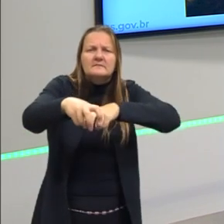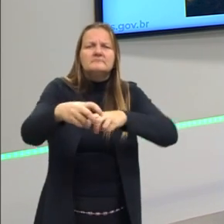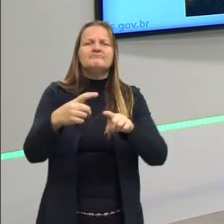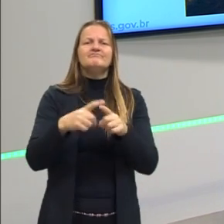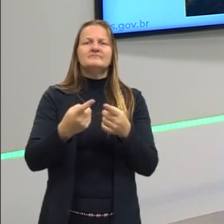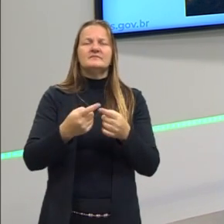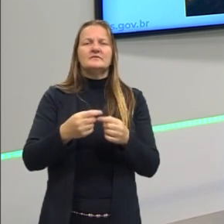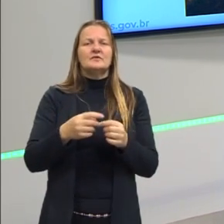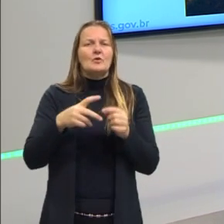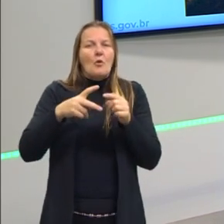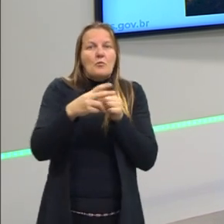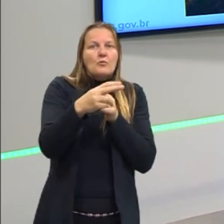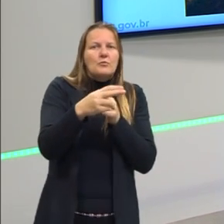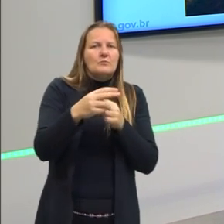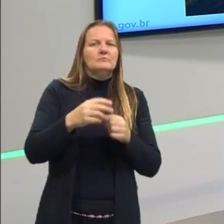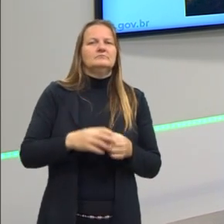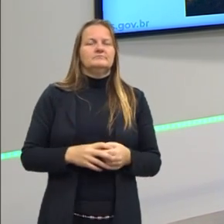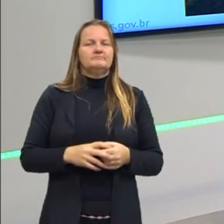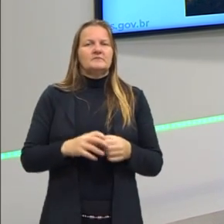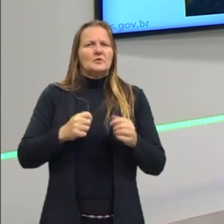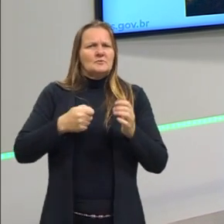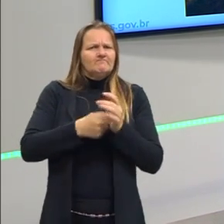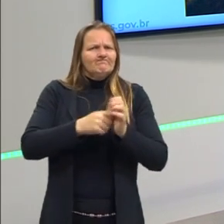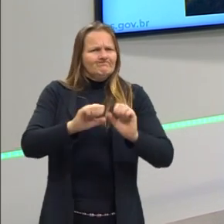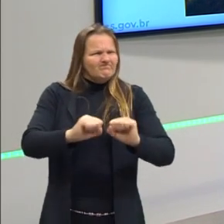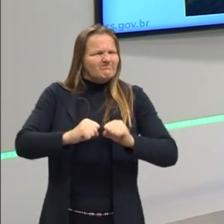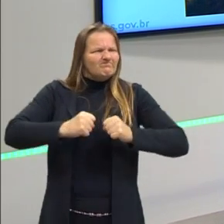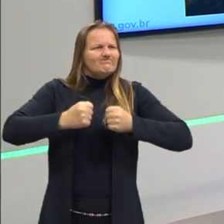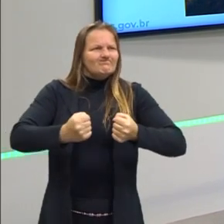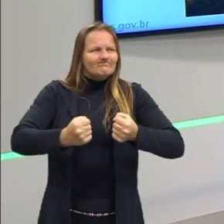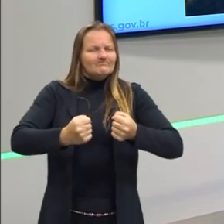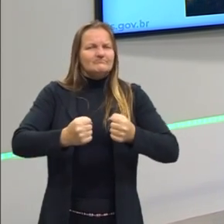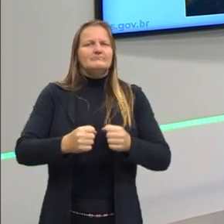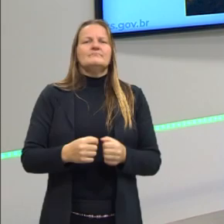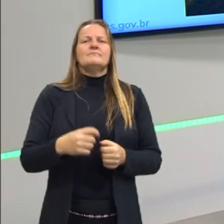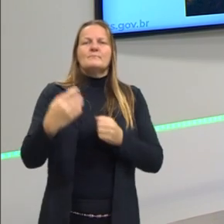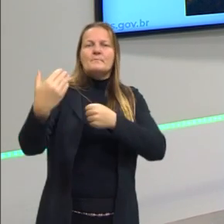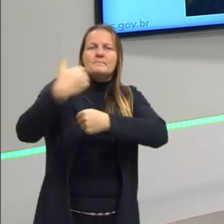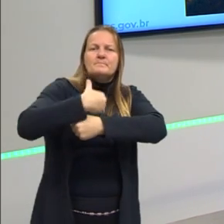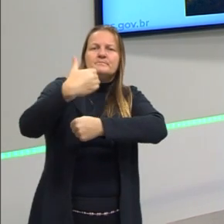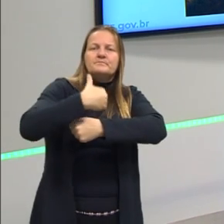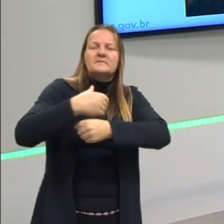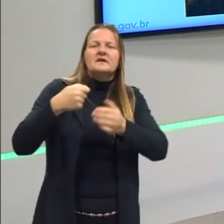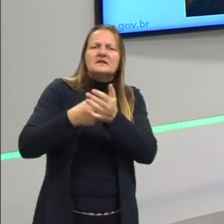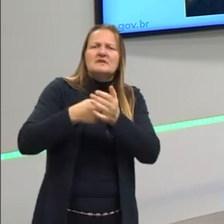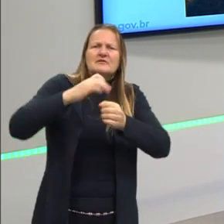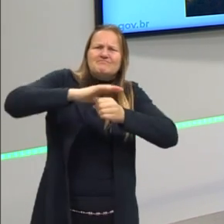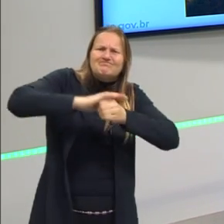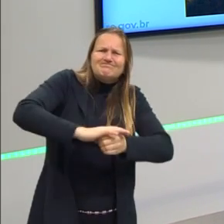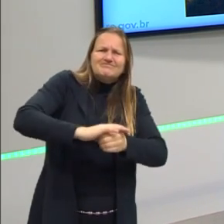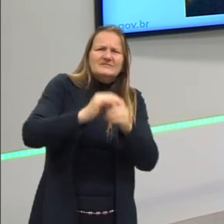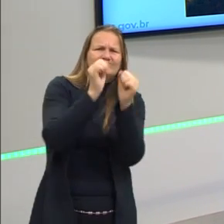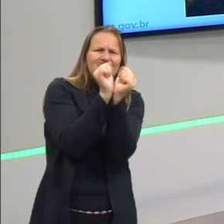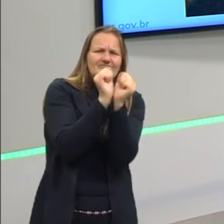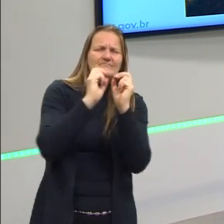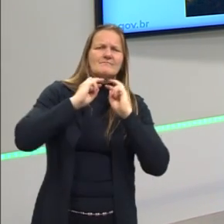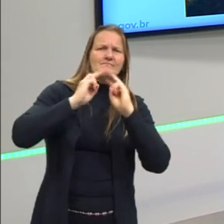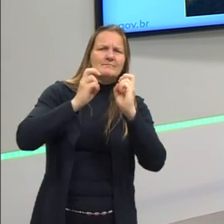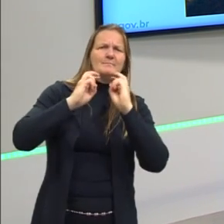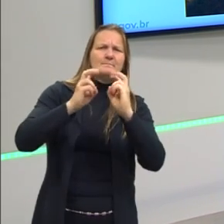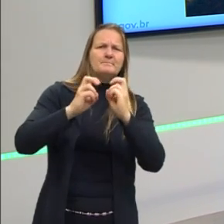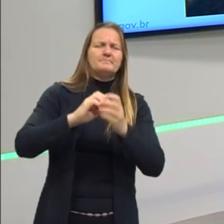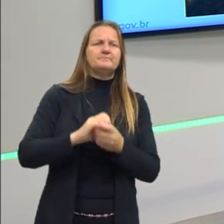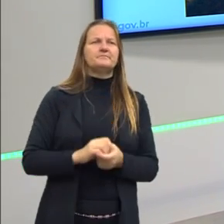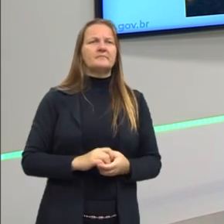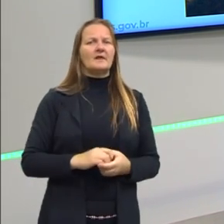e sabotavam, como uma forma de resistência a essa invasão e essa tentativa de exploração. E se diz